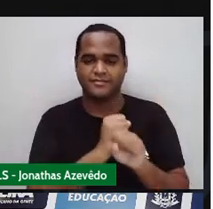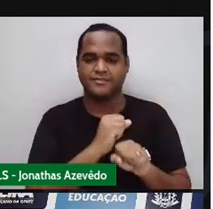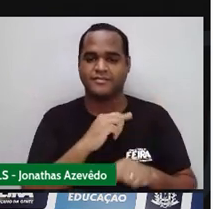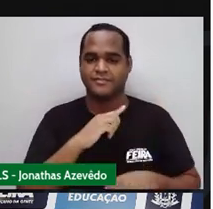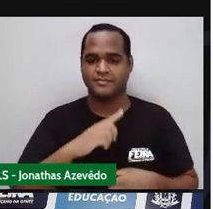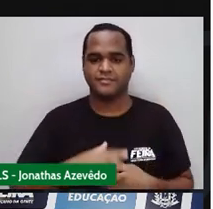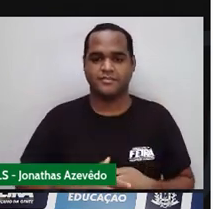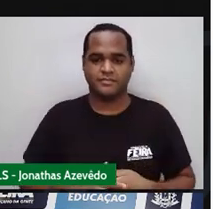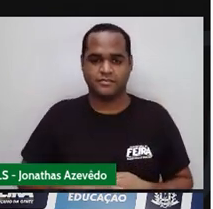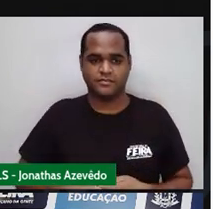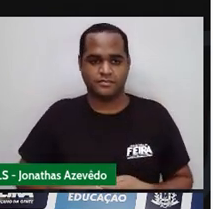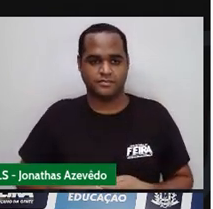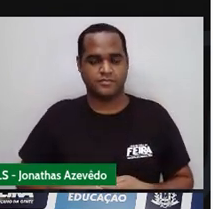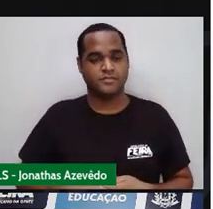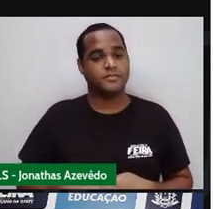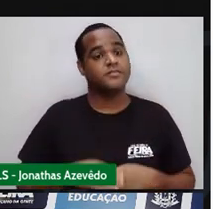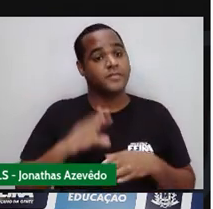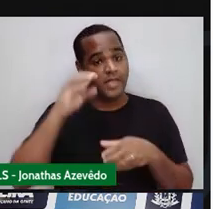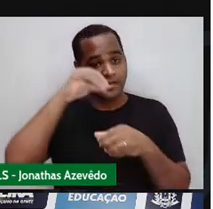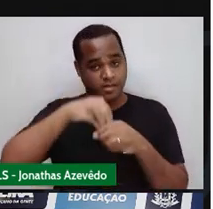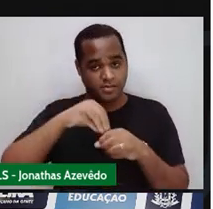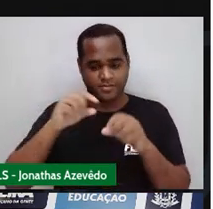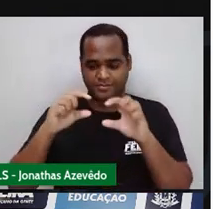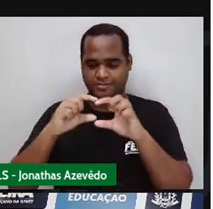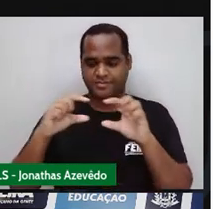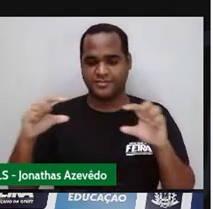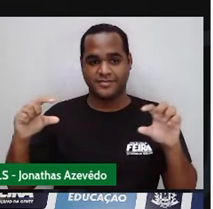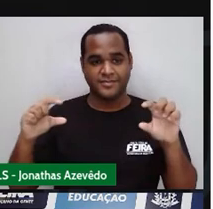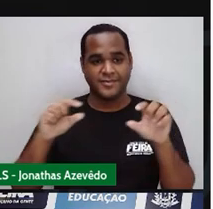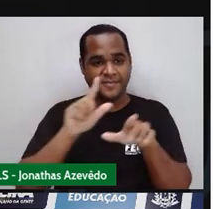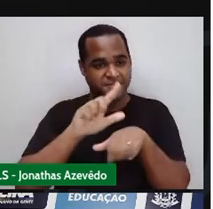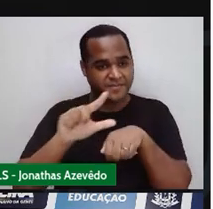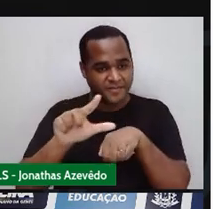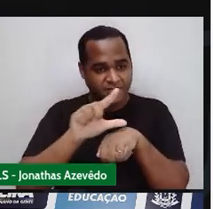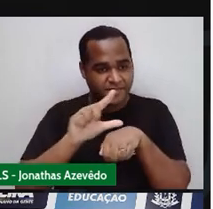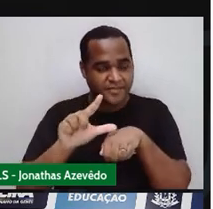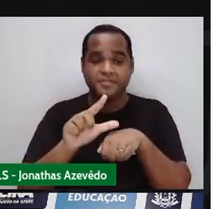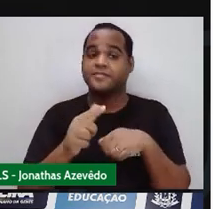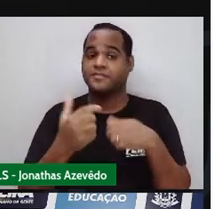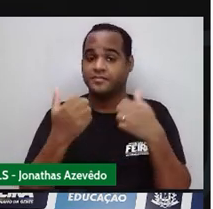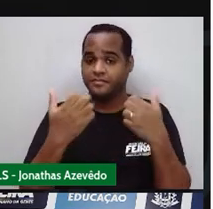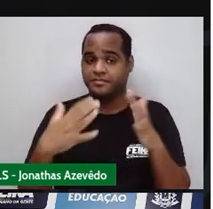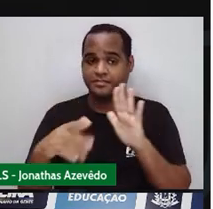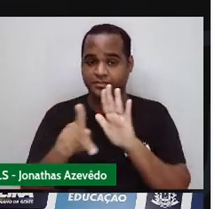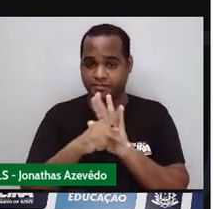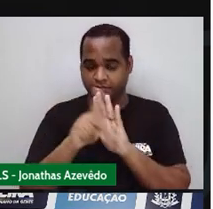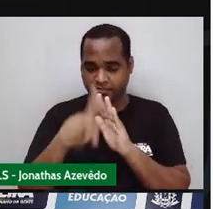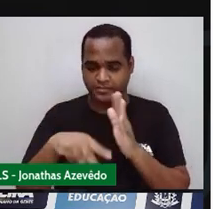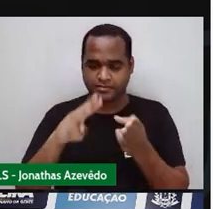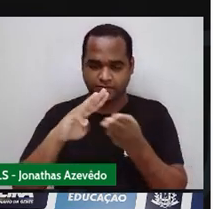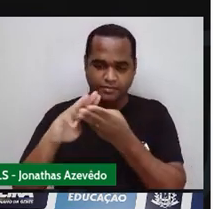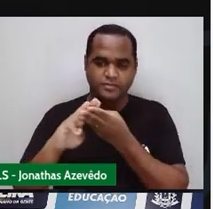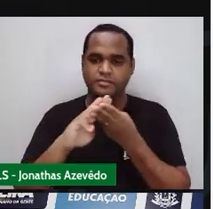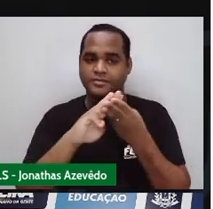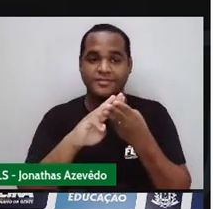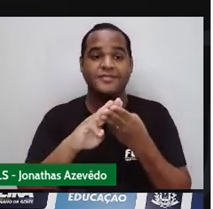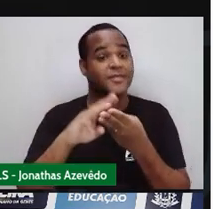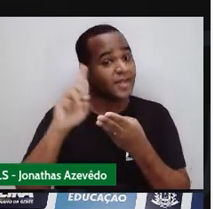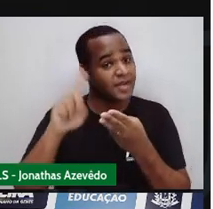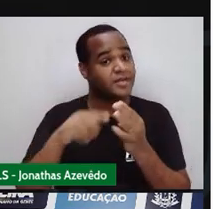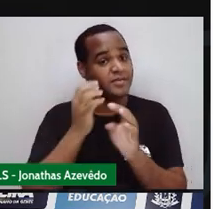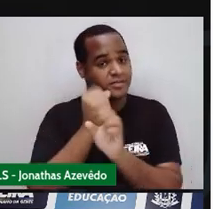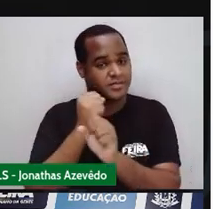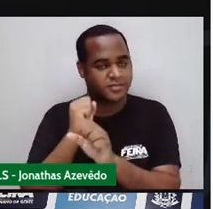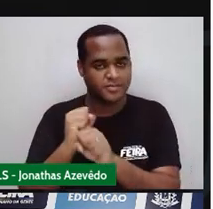Dentro de um retângulozinho Lilás Tá? Então tem uma parte Da matemática Que envolve cálculo Com